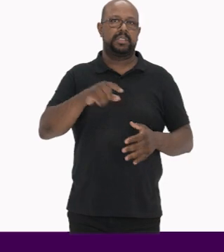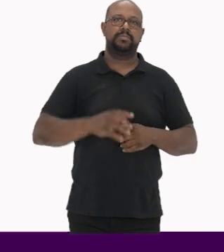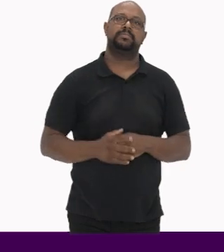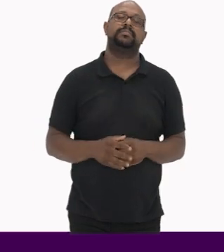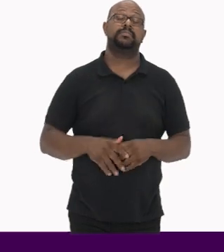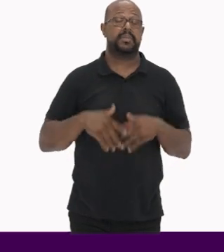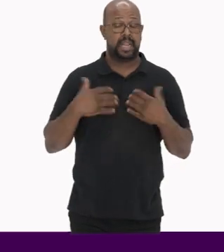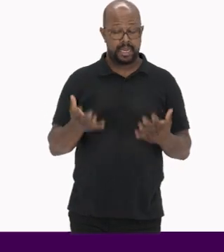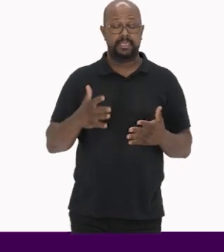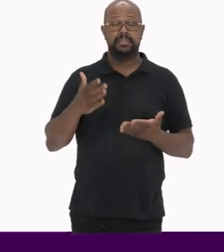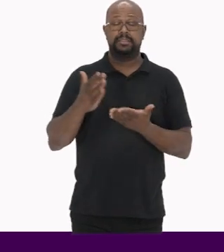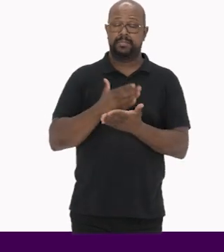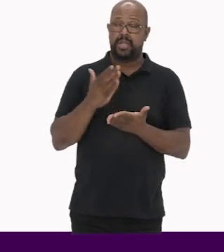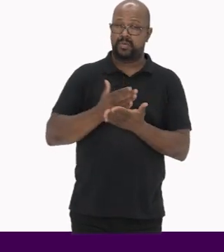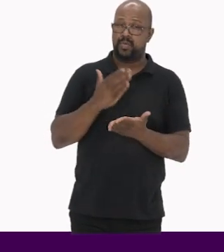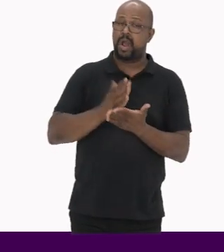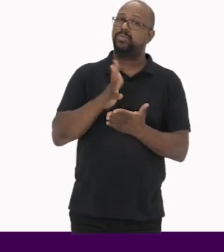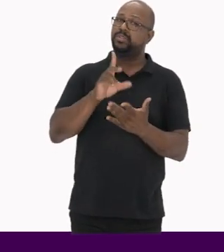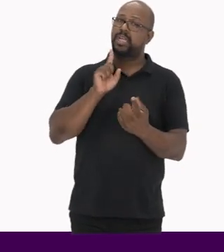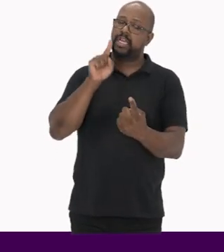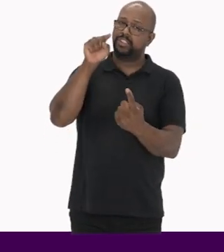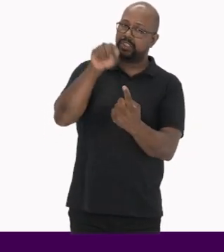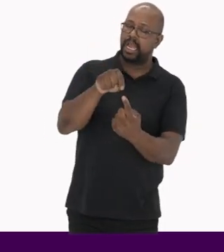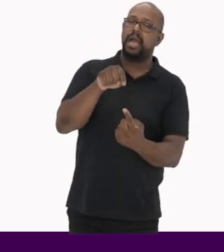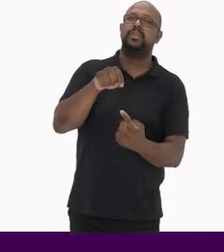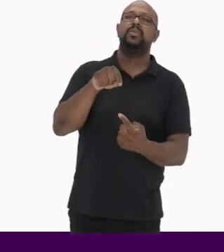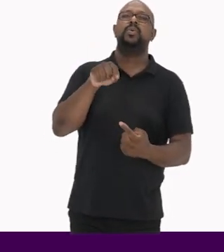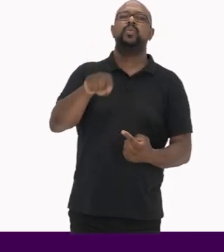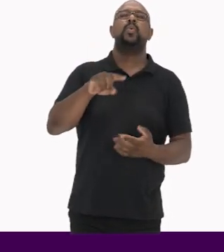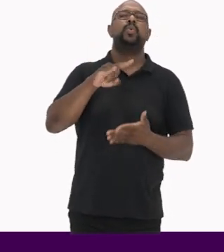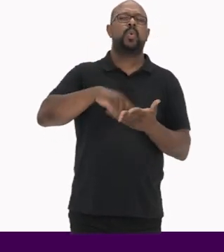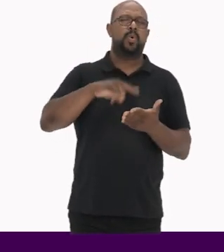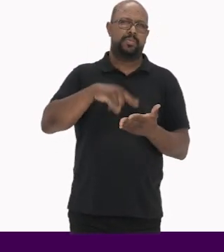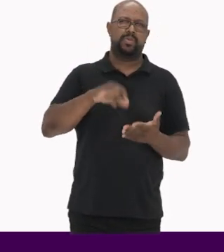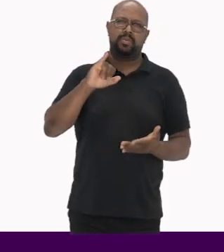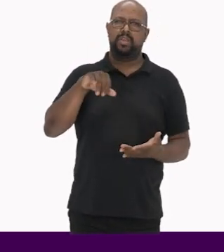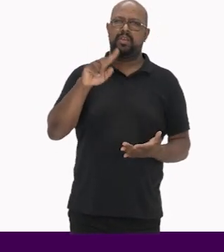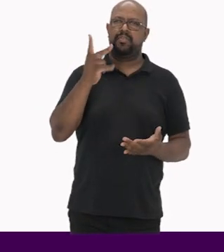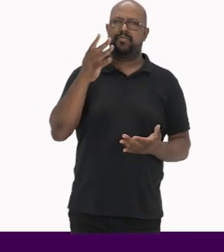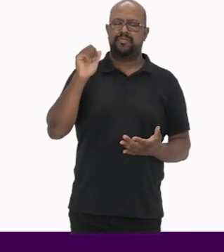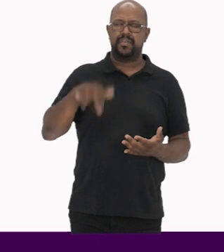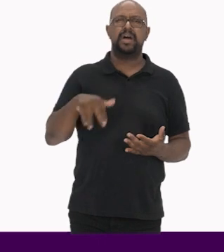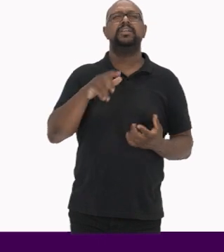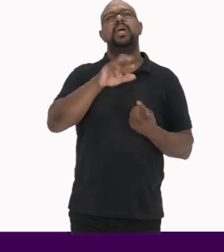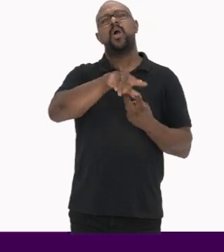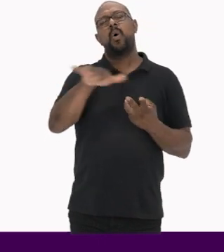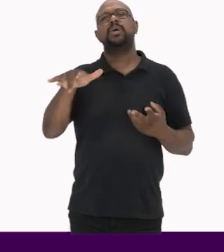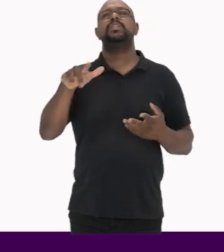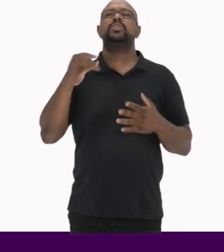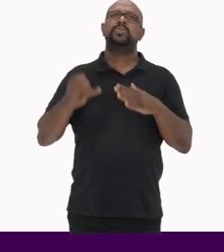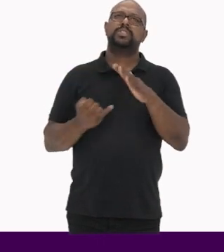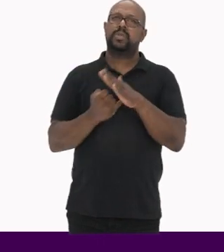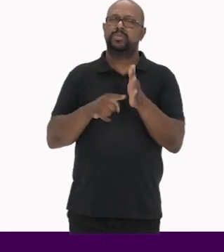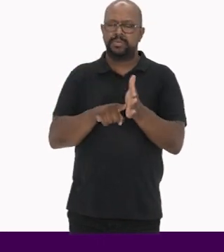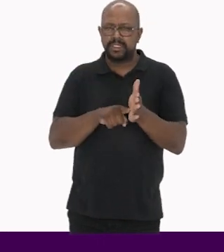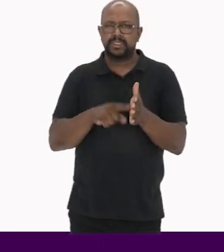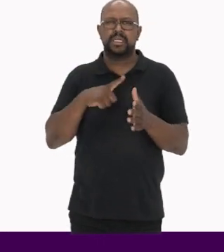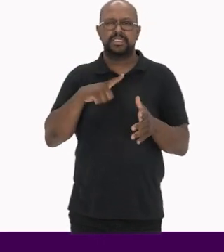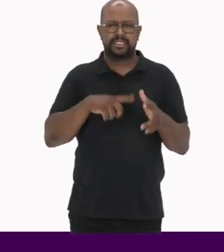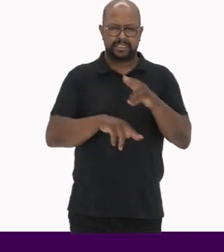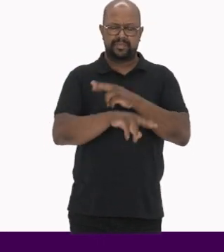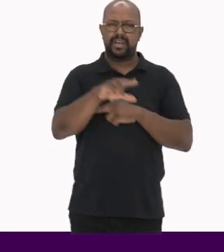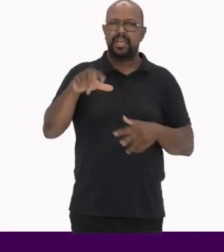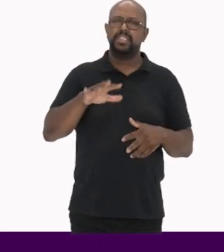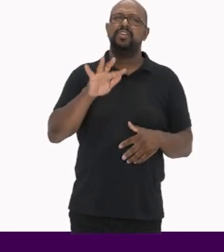Além desse manual indicado no documento do IFAM, outras instituições de pesquisa produziram